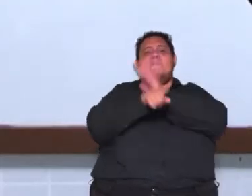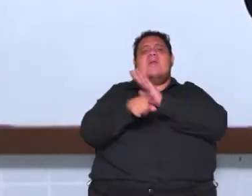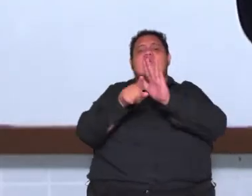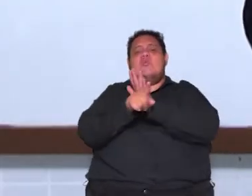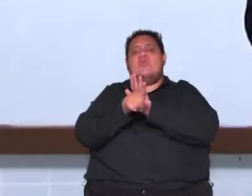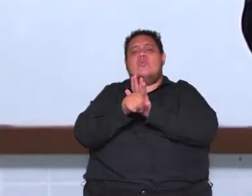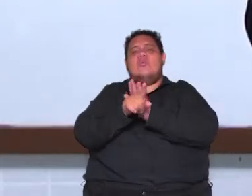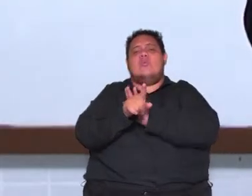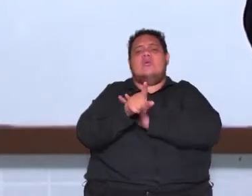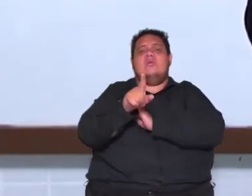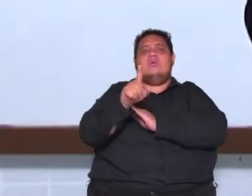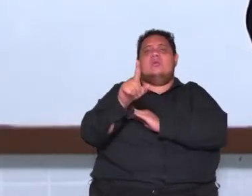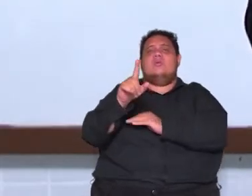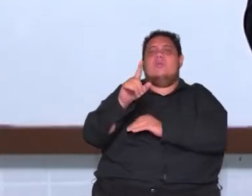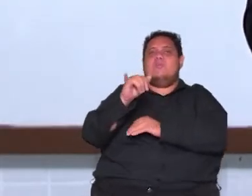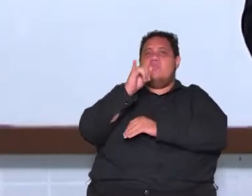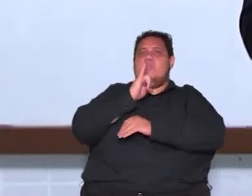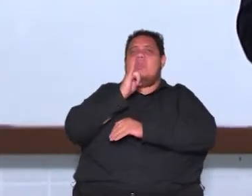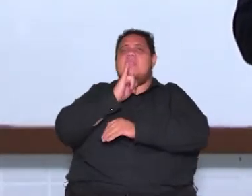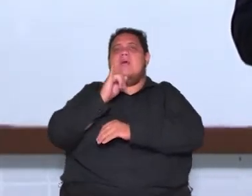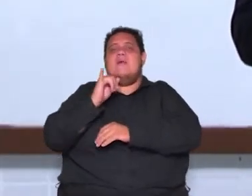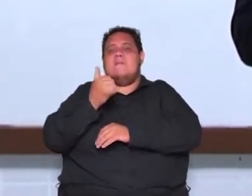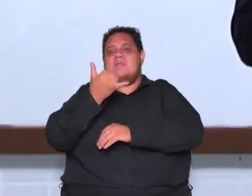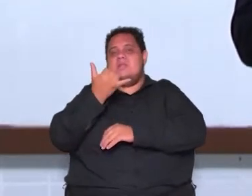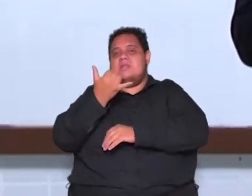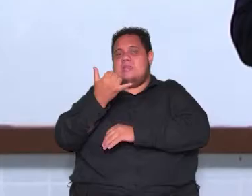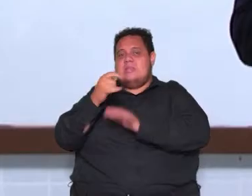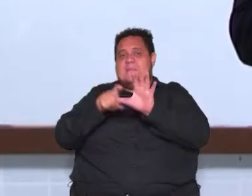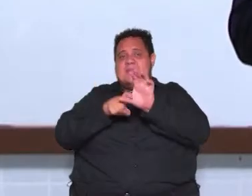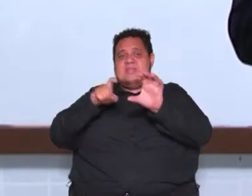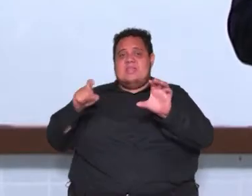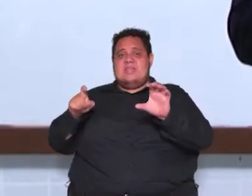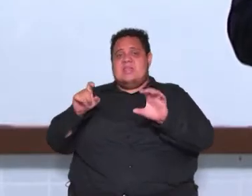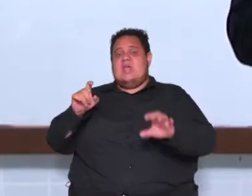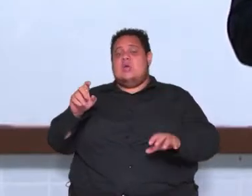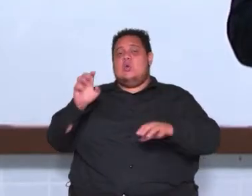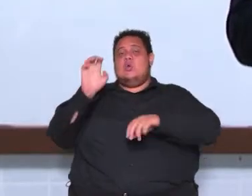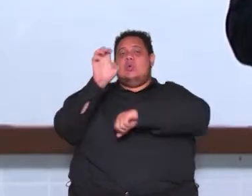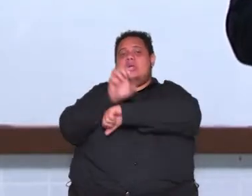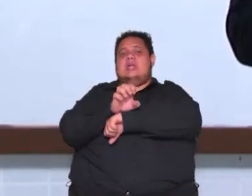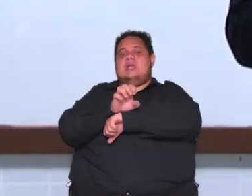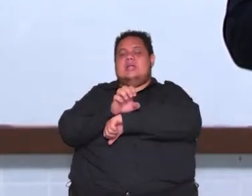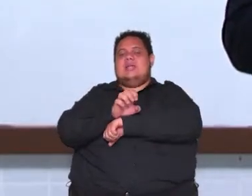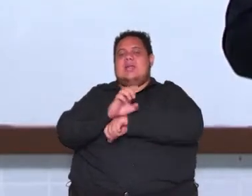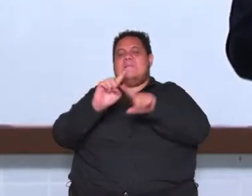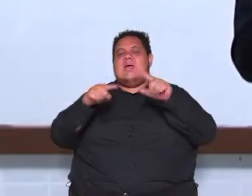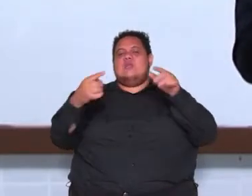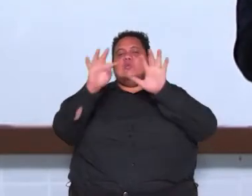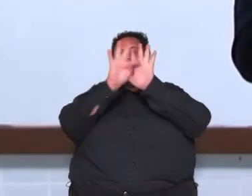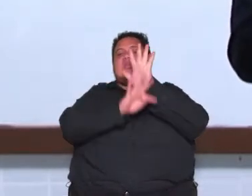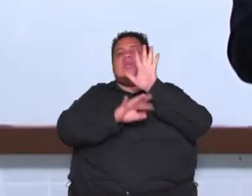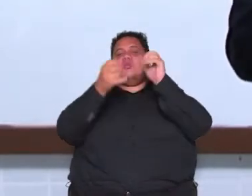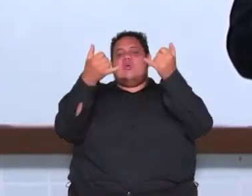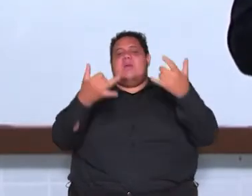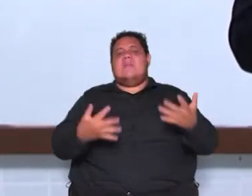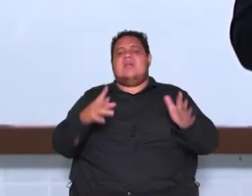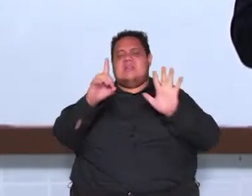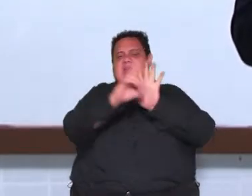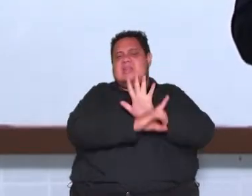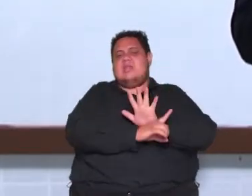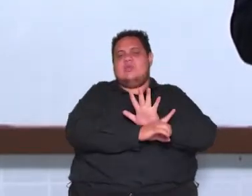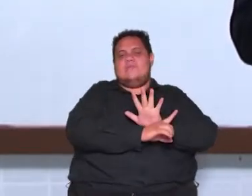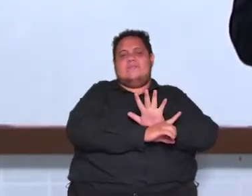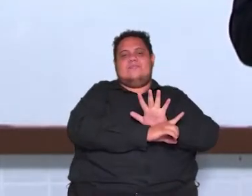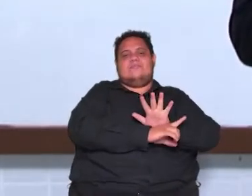ter um trecho da Declaração de Independência dos Estados Unidos e o texto fala exatamente desses direitos